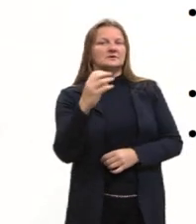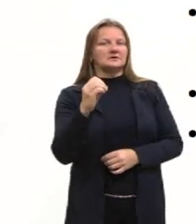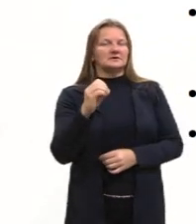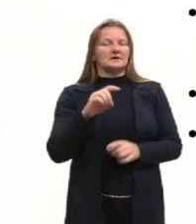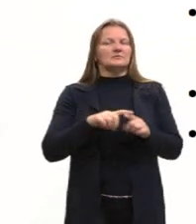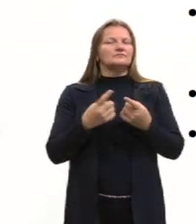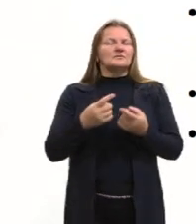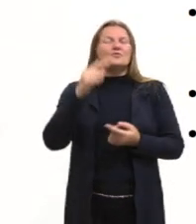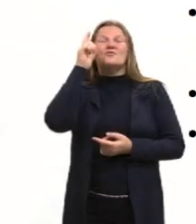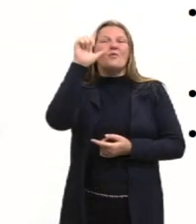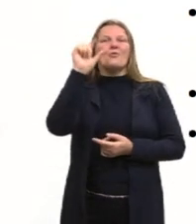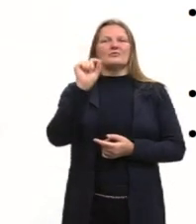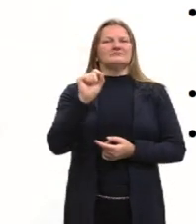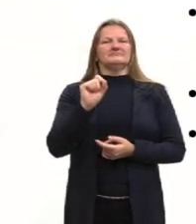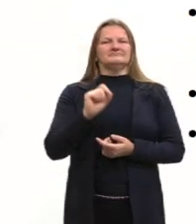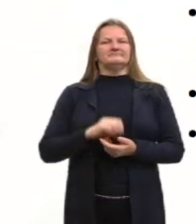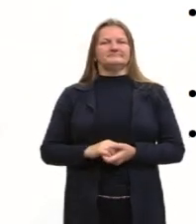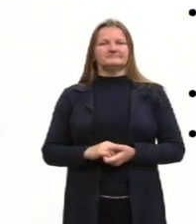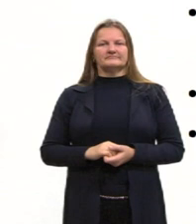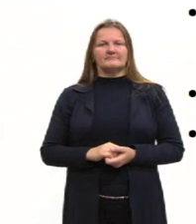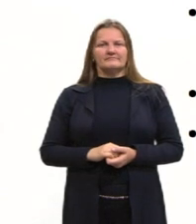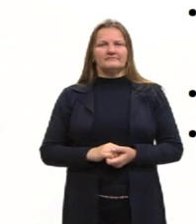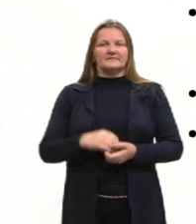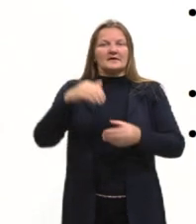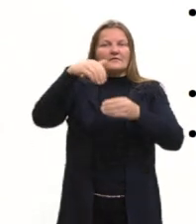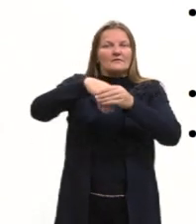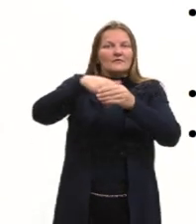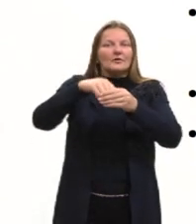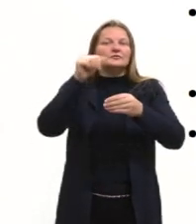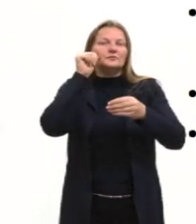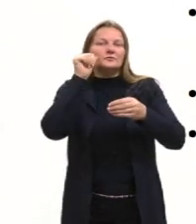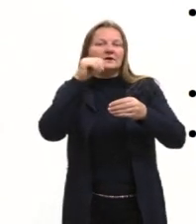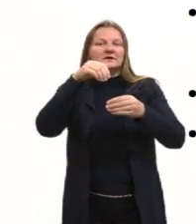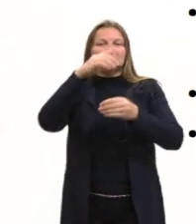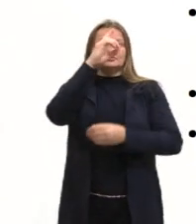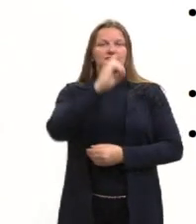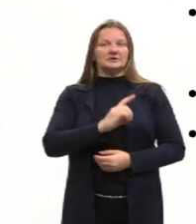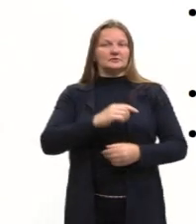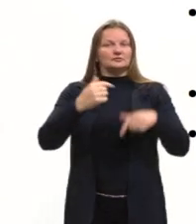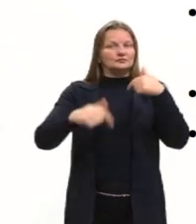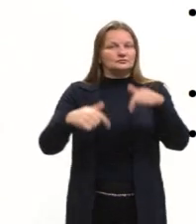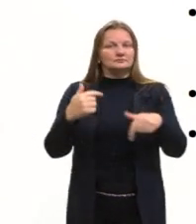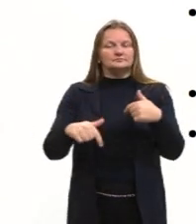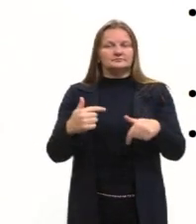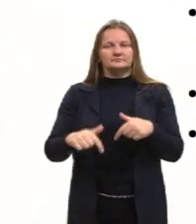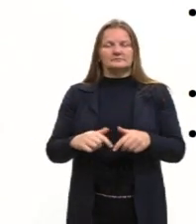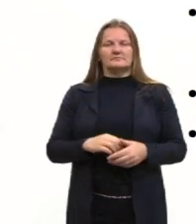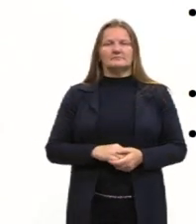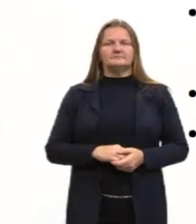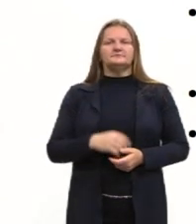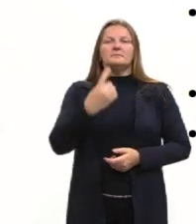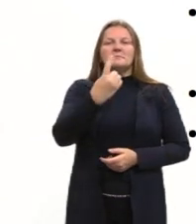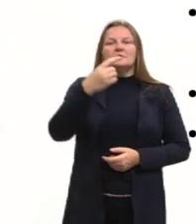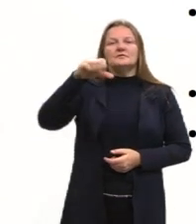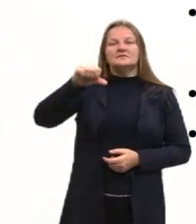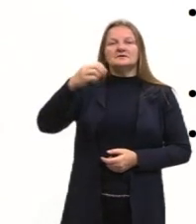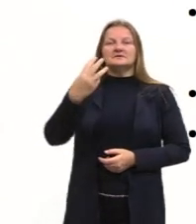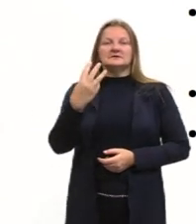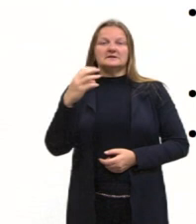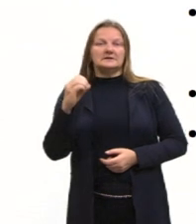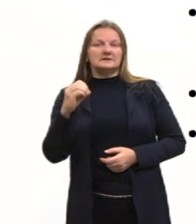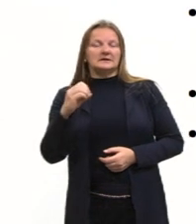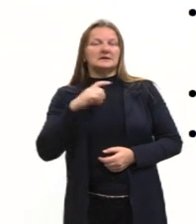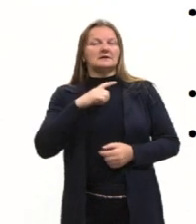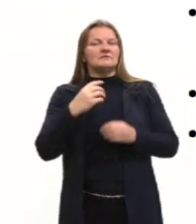O se conquistou lá na Revolução de 30? O voto das mulheres, os direitos trabalhistas. Então, 1930 teve um golpe, mas